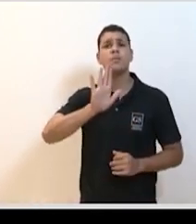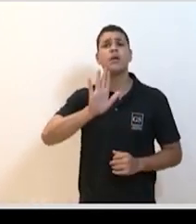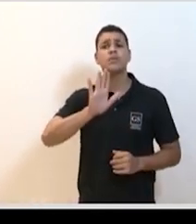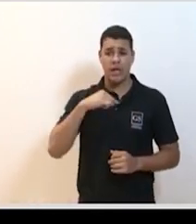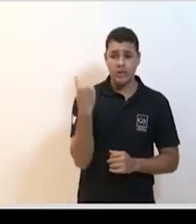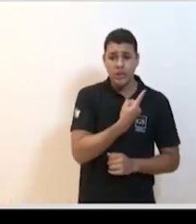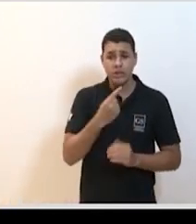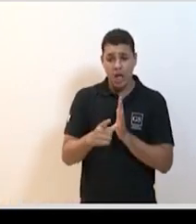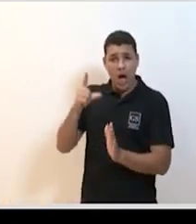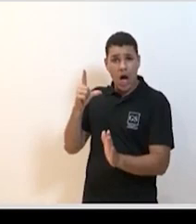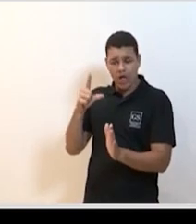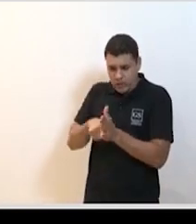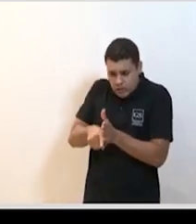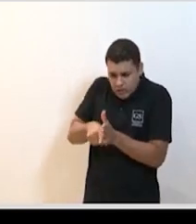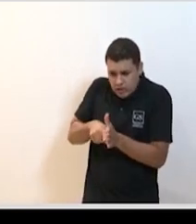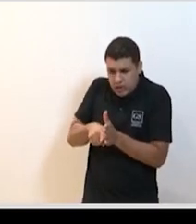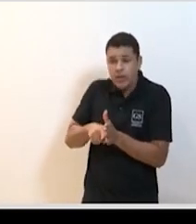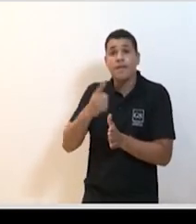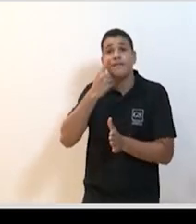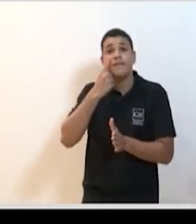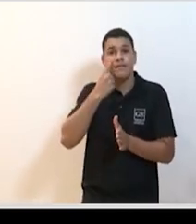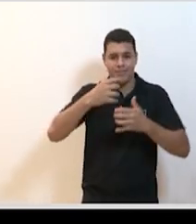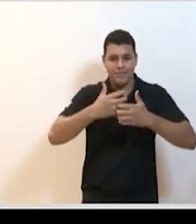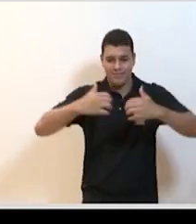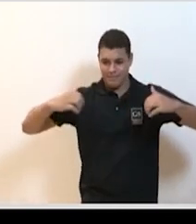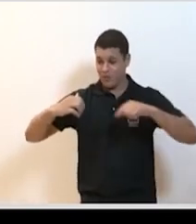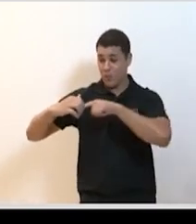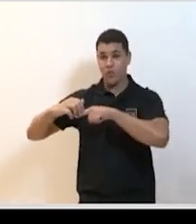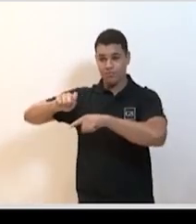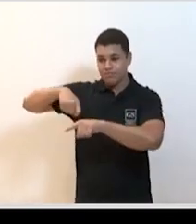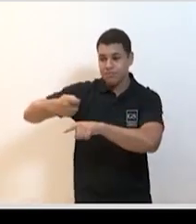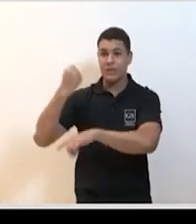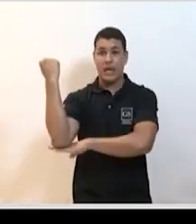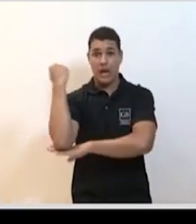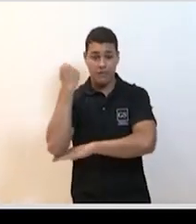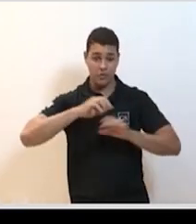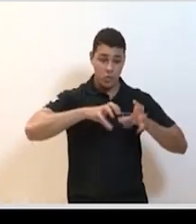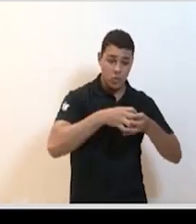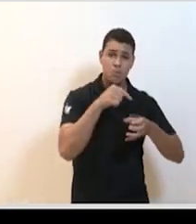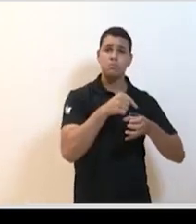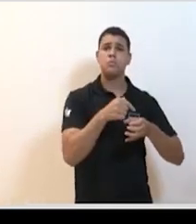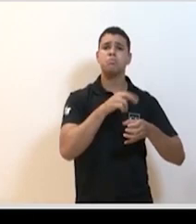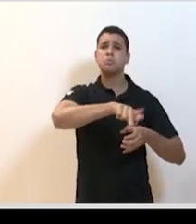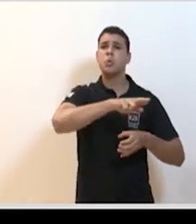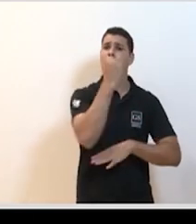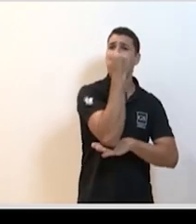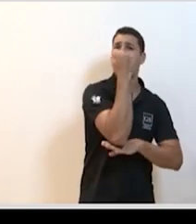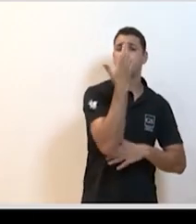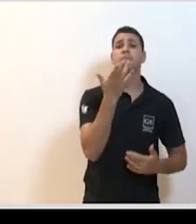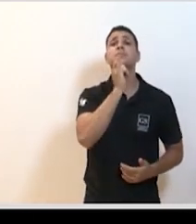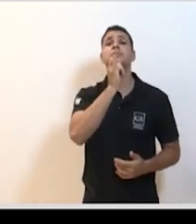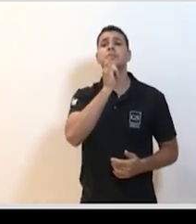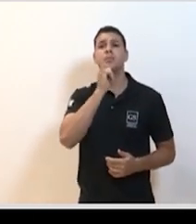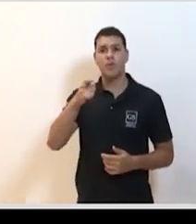identifica inicialmente os casos graves. Isso é normal. Isso acontece sempre. Ninguém vai identificar um novo vírus por resfriado comum,